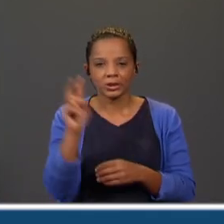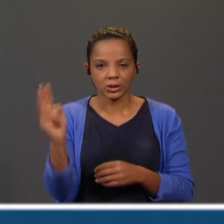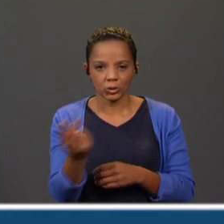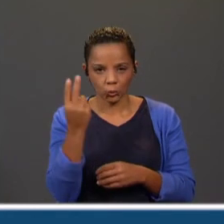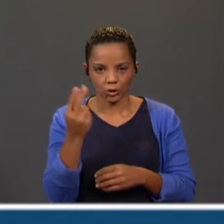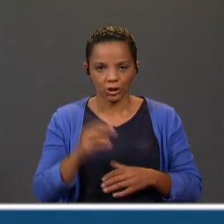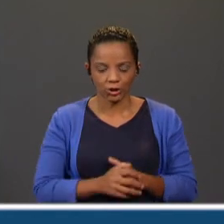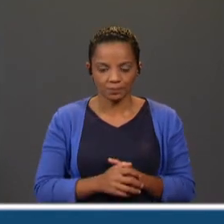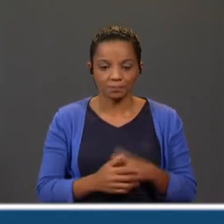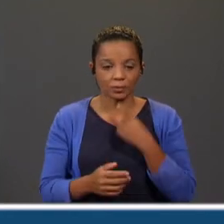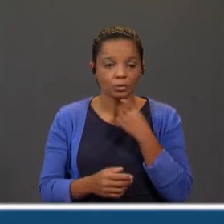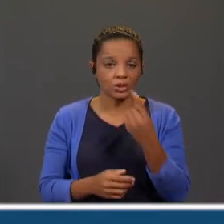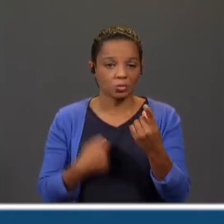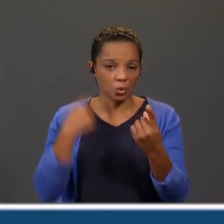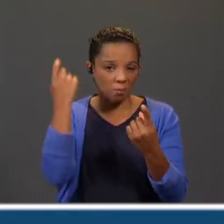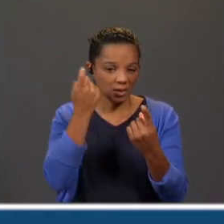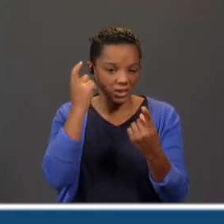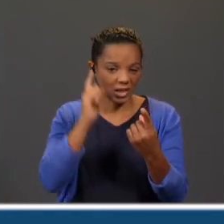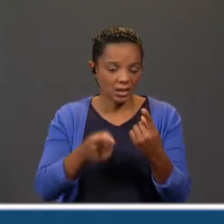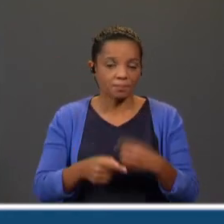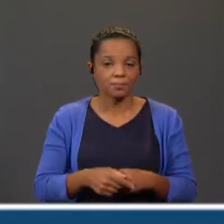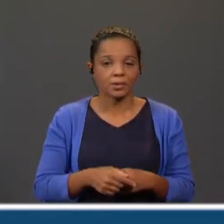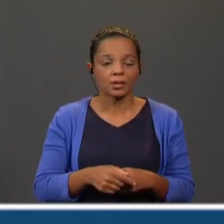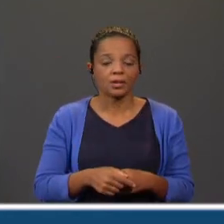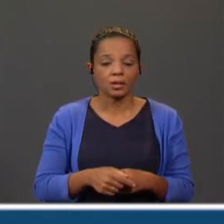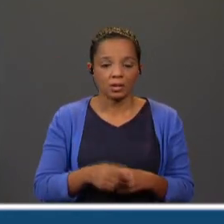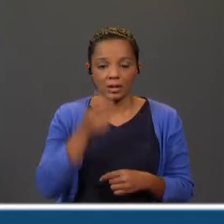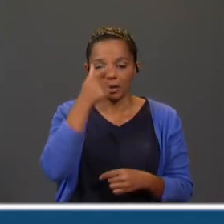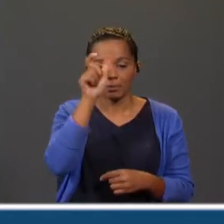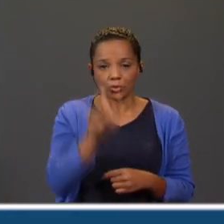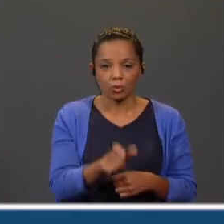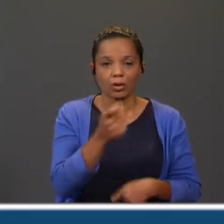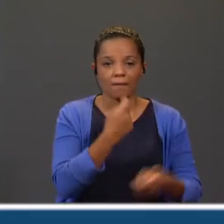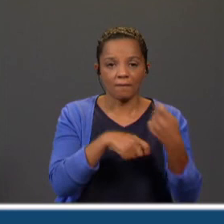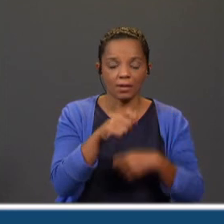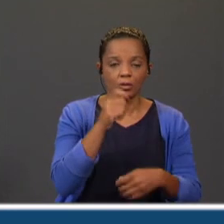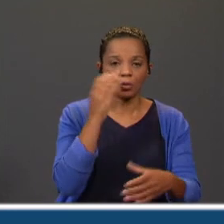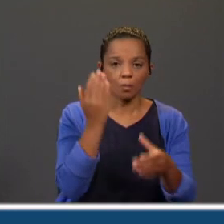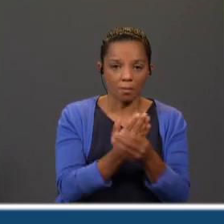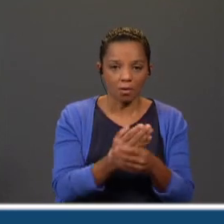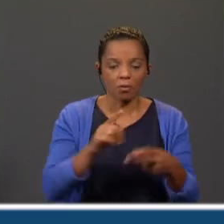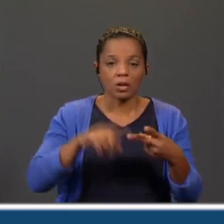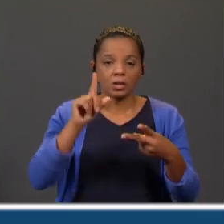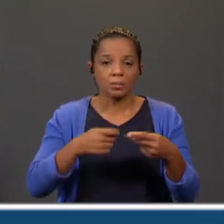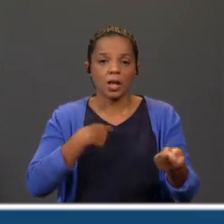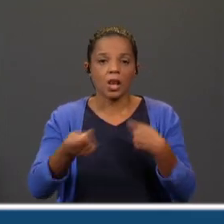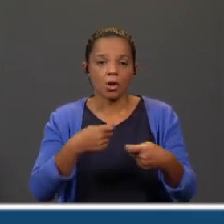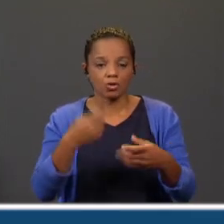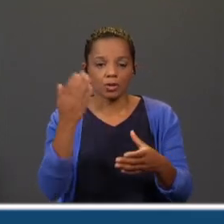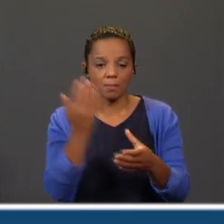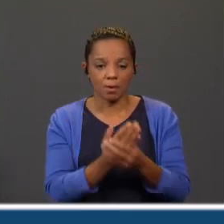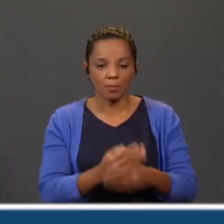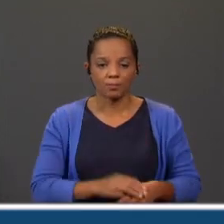E olhem, eu vou-vos dizer aquelas em que pensei. No padeiro e na padaria. Sal, salina.